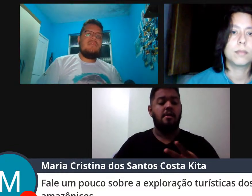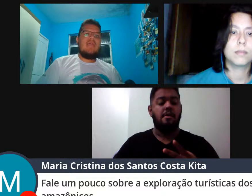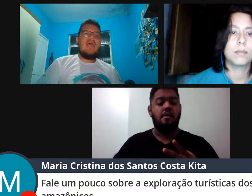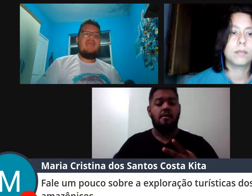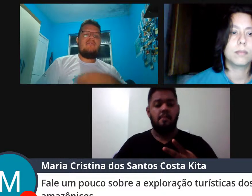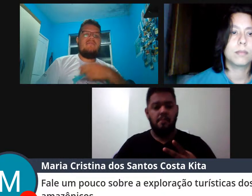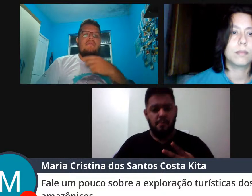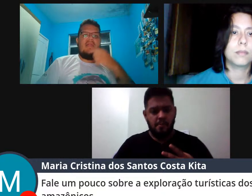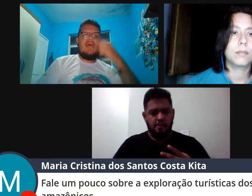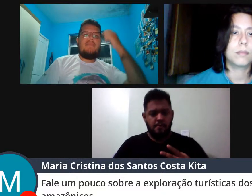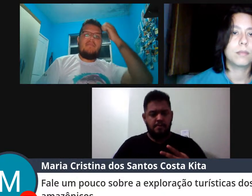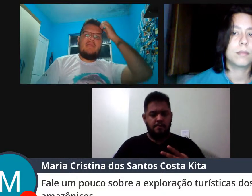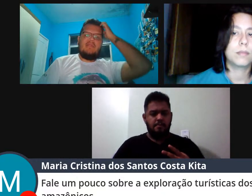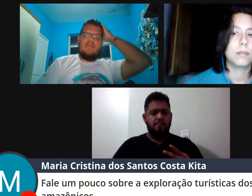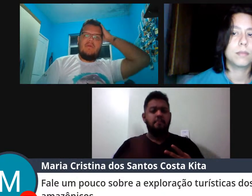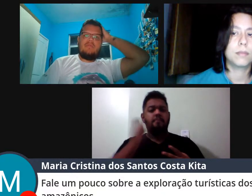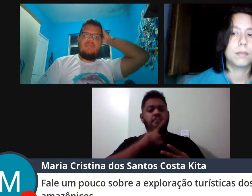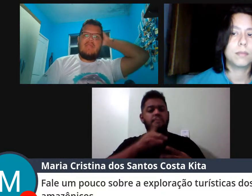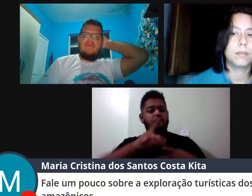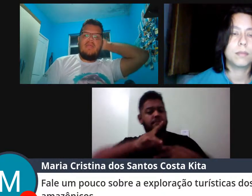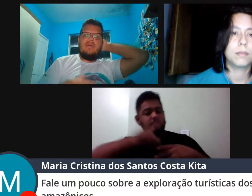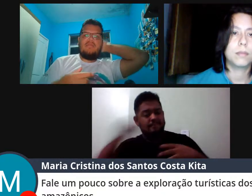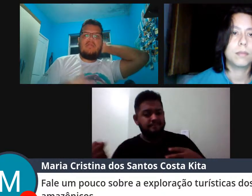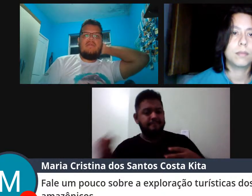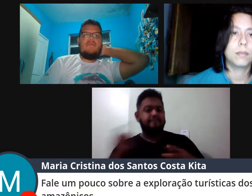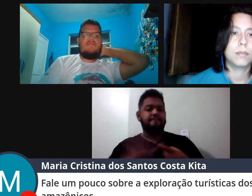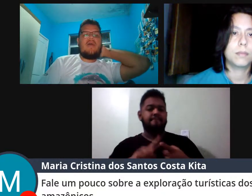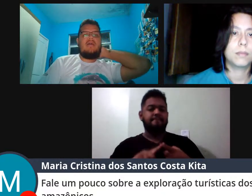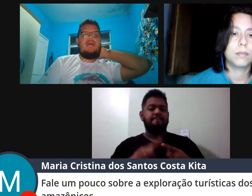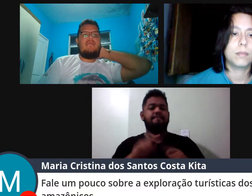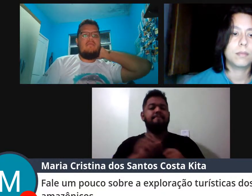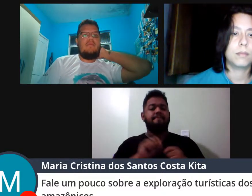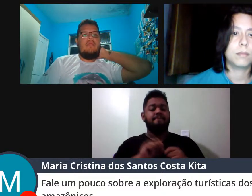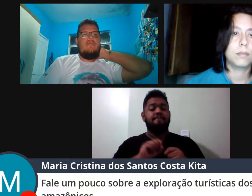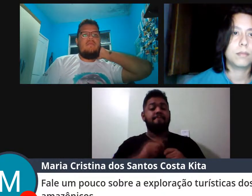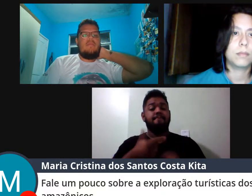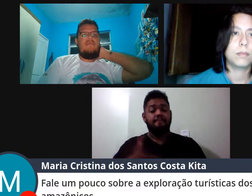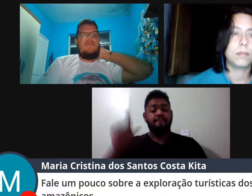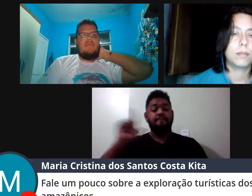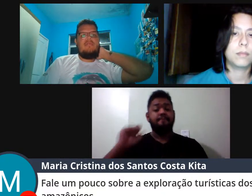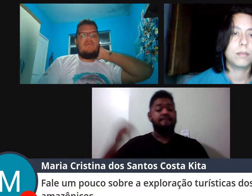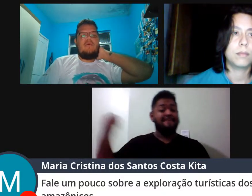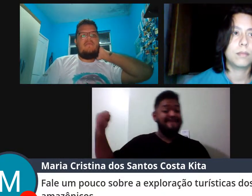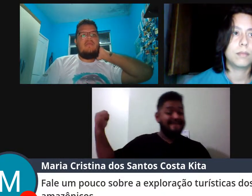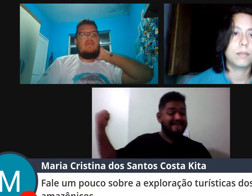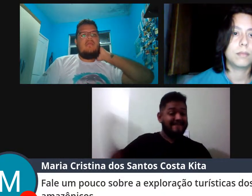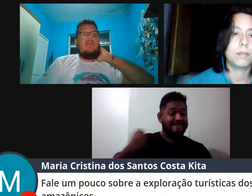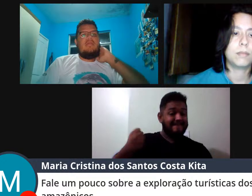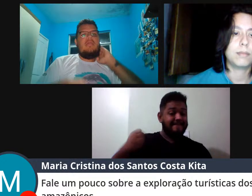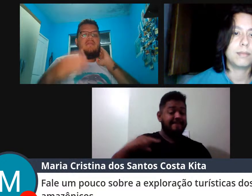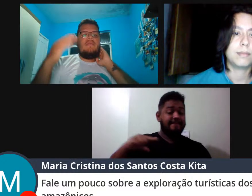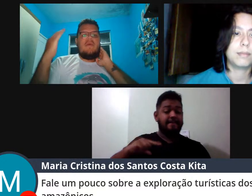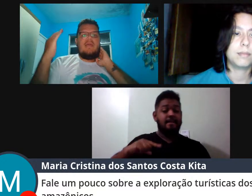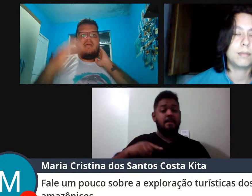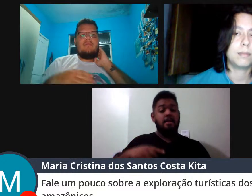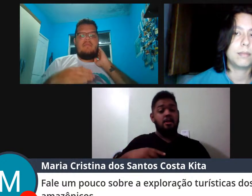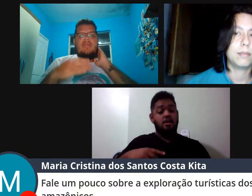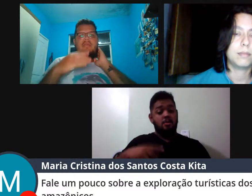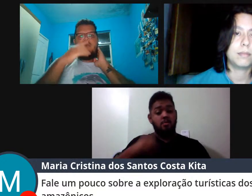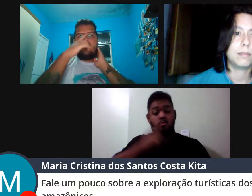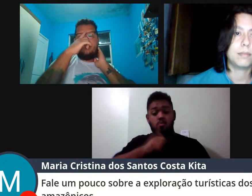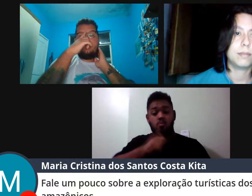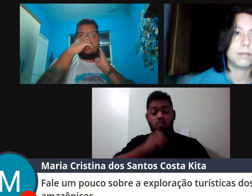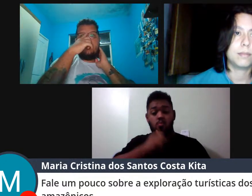e conseguiram tirar, e a gente foi para lá, para aplicar antibiótico e tal, e a outra levou um facão, foi uma fêmea jovem, que levou um